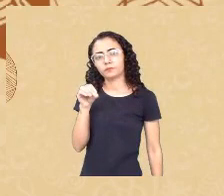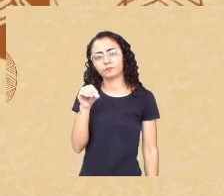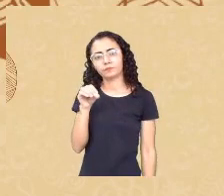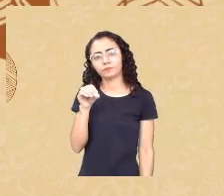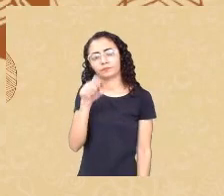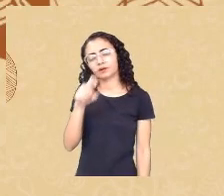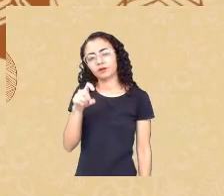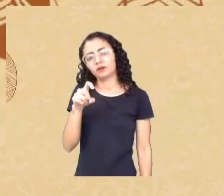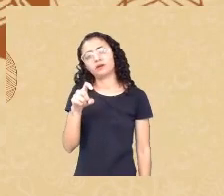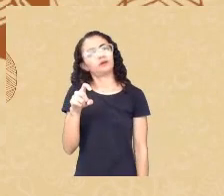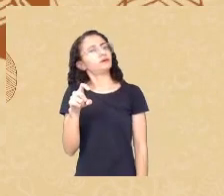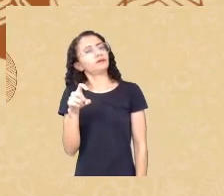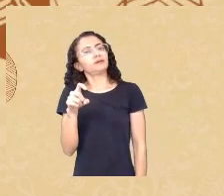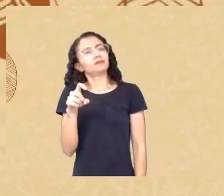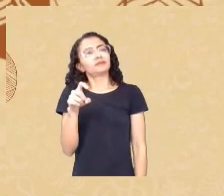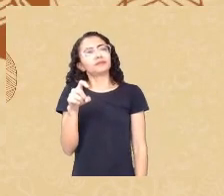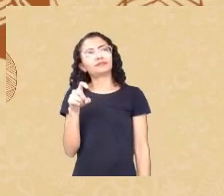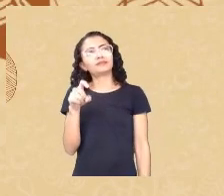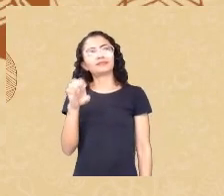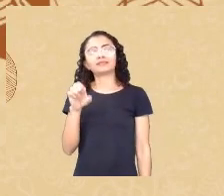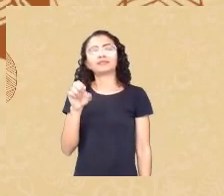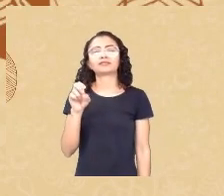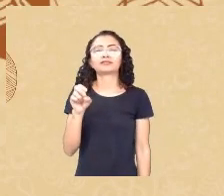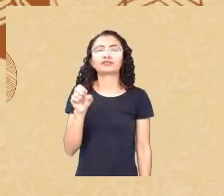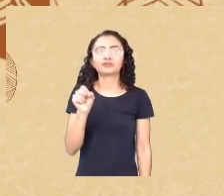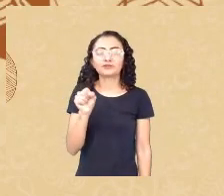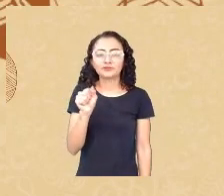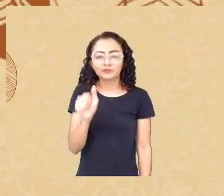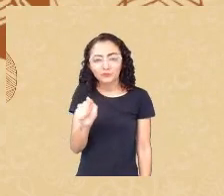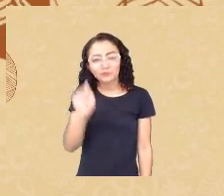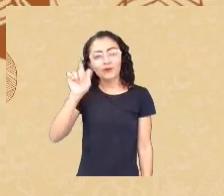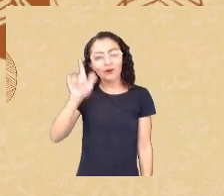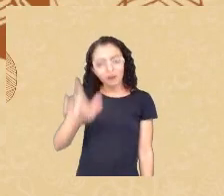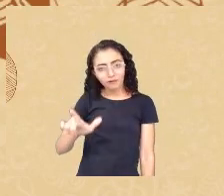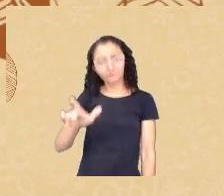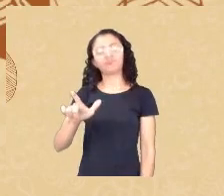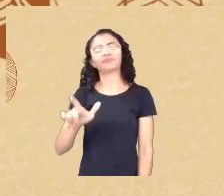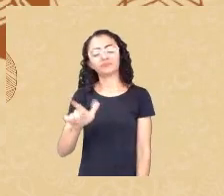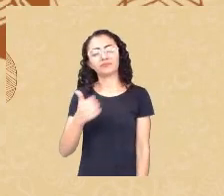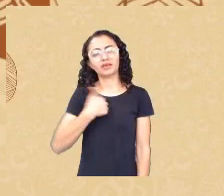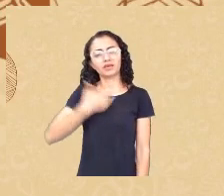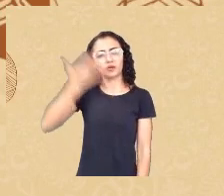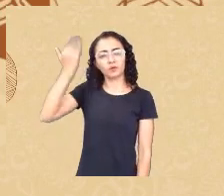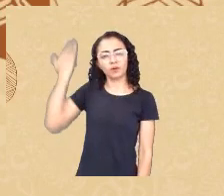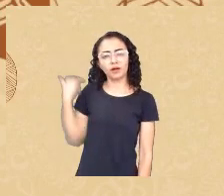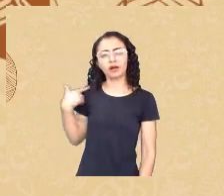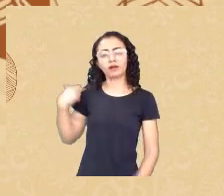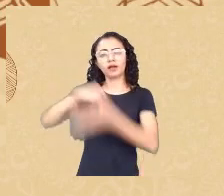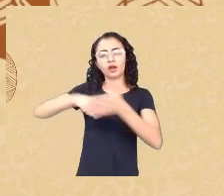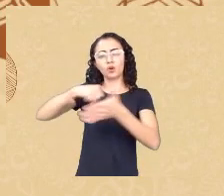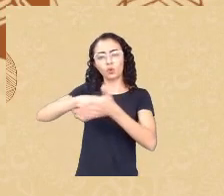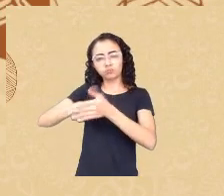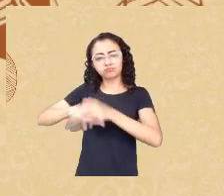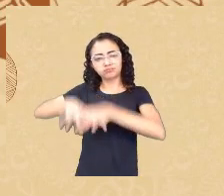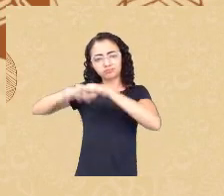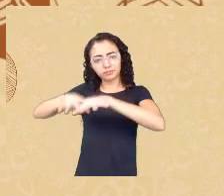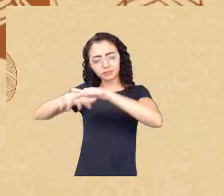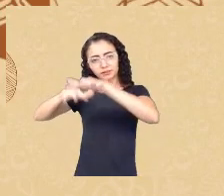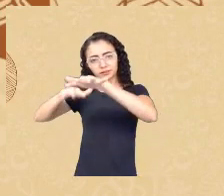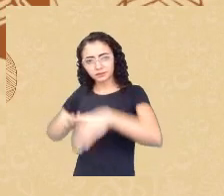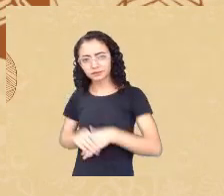uma questão que eu não tenho me aproximado nem na época de militância nem na época de estudante né e assim de forma errônea